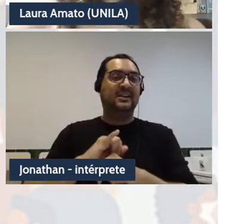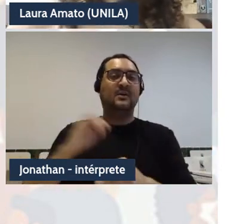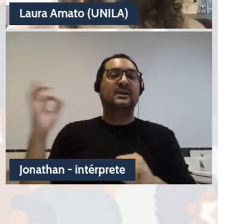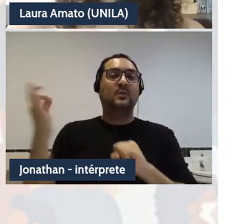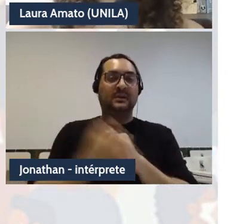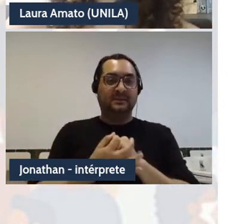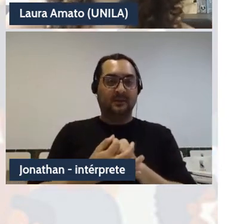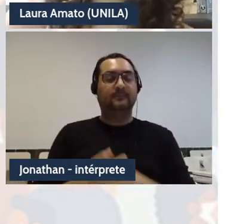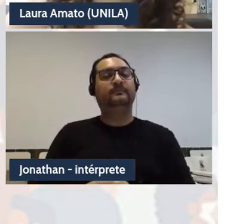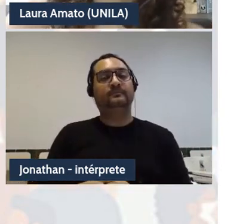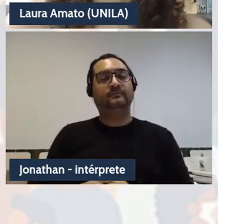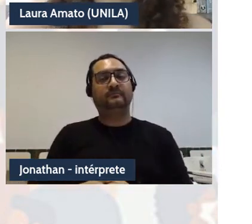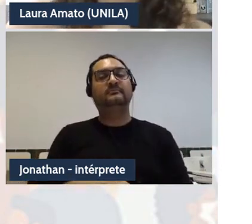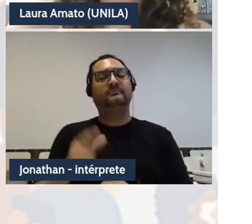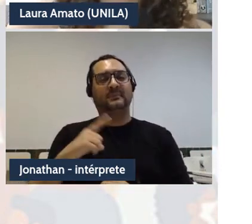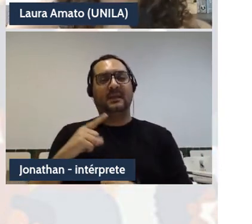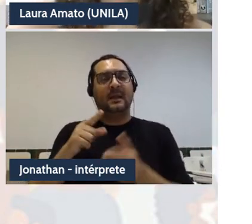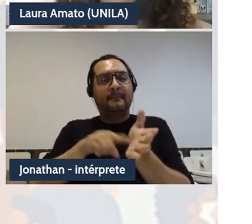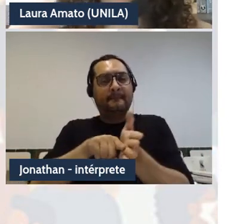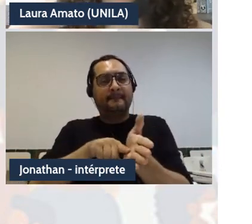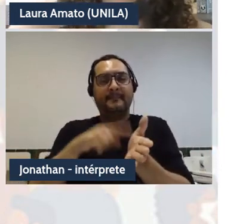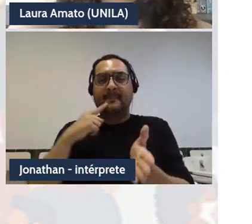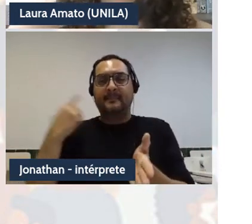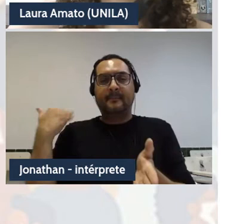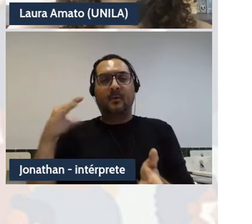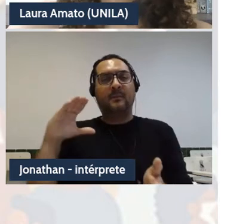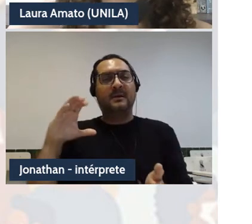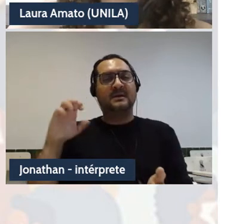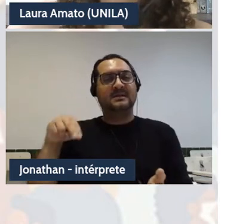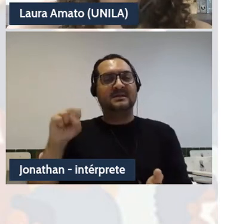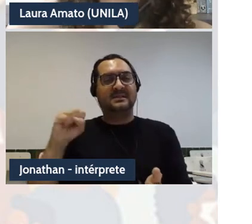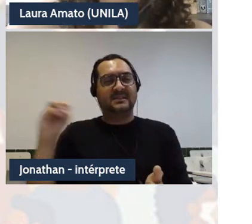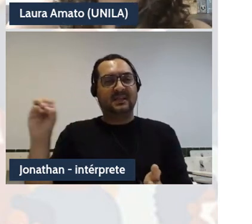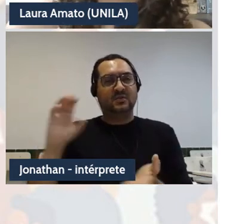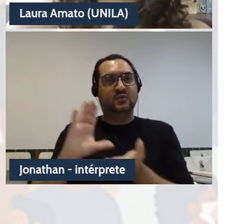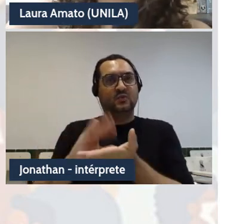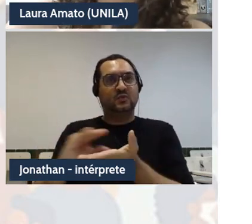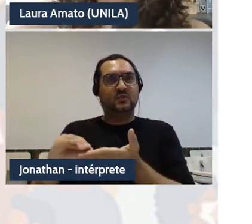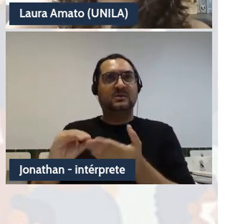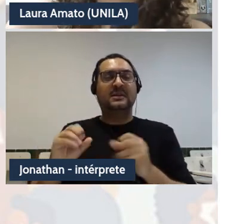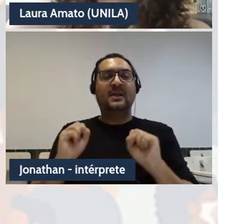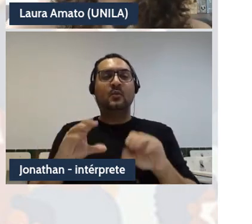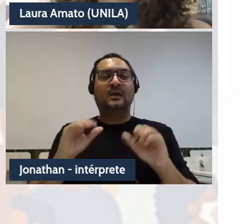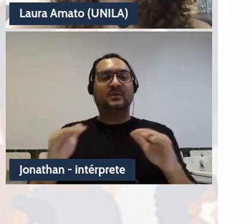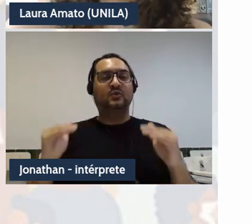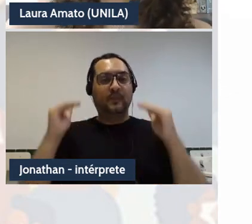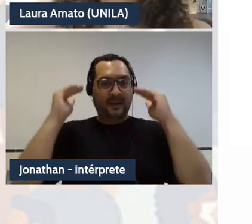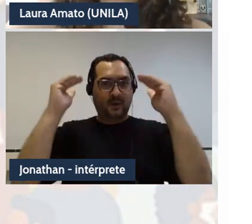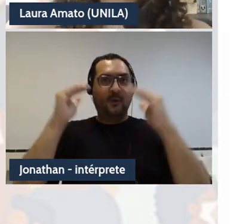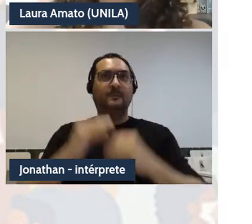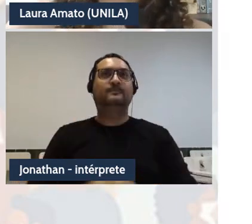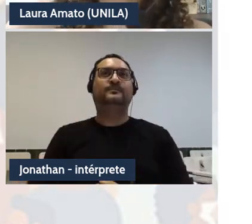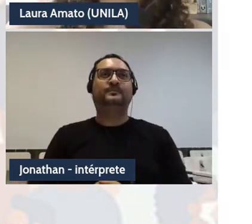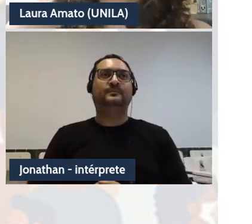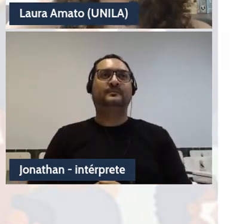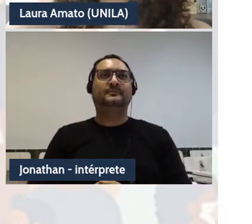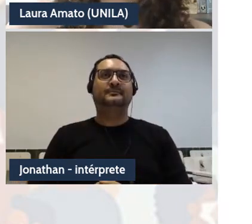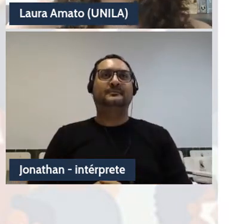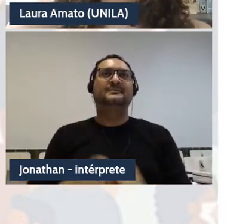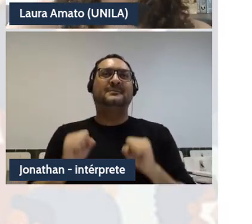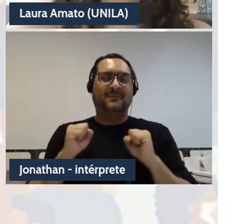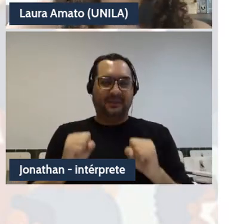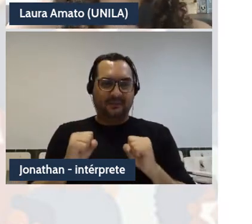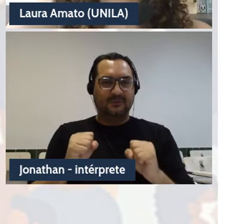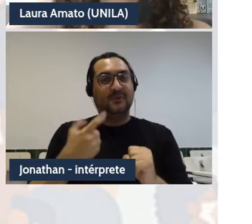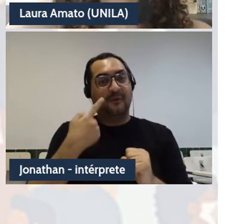segundo dados mais recentes do Centro da Educação Superior. Podemos observar que